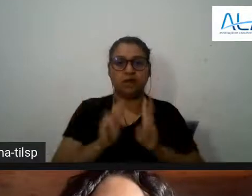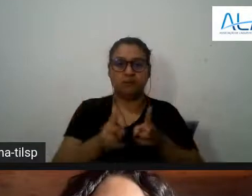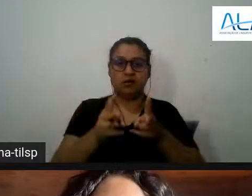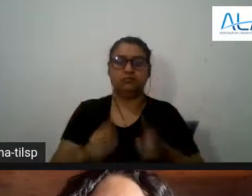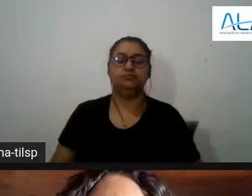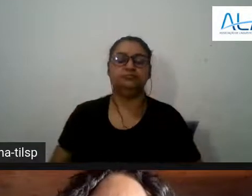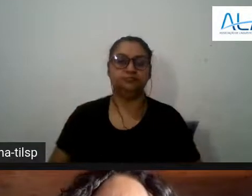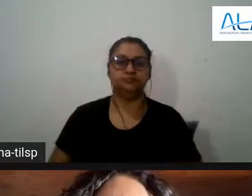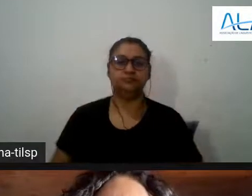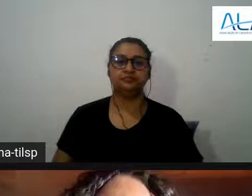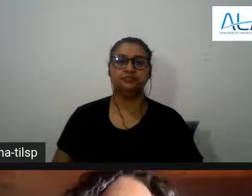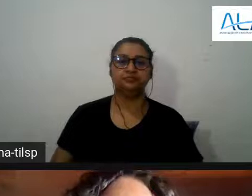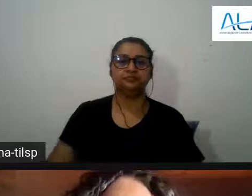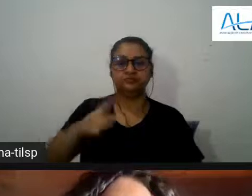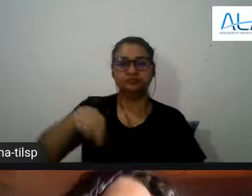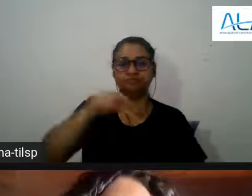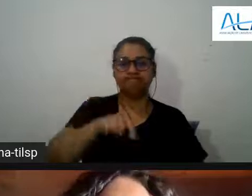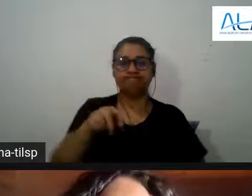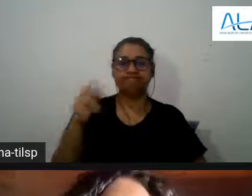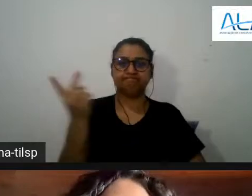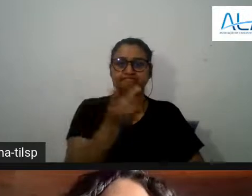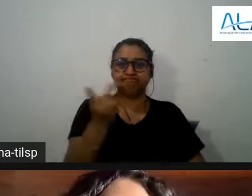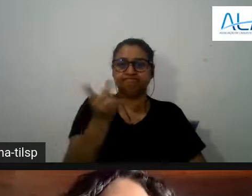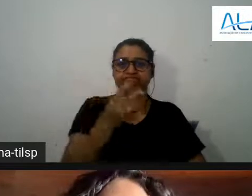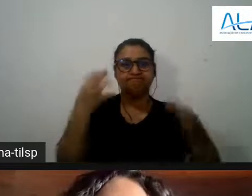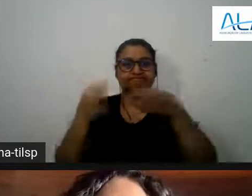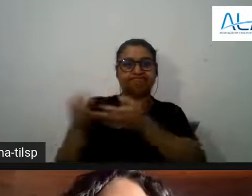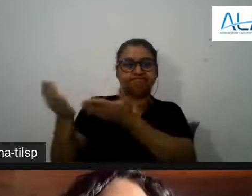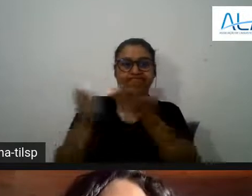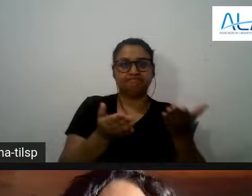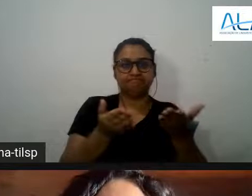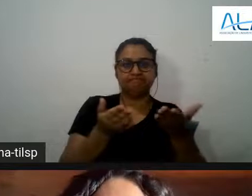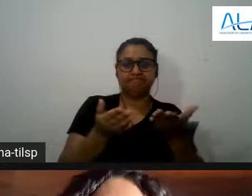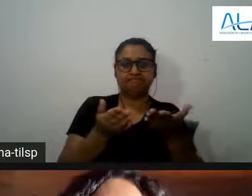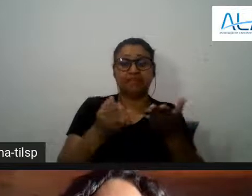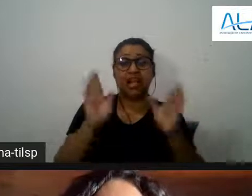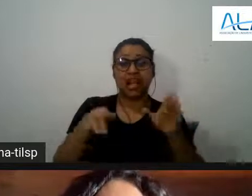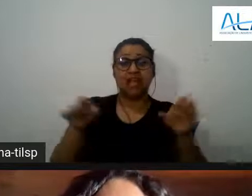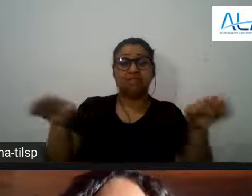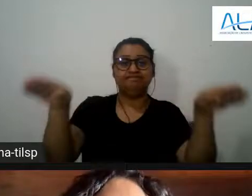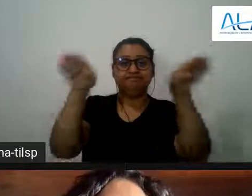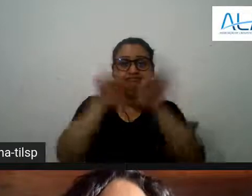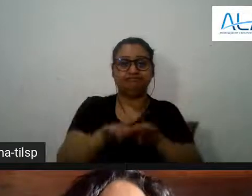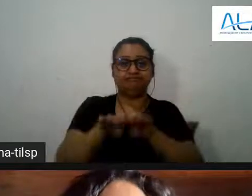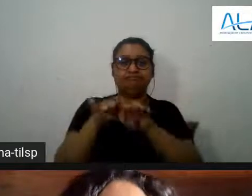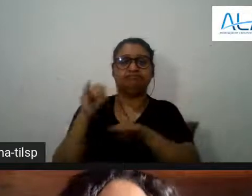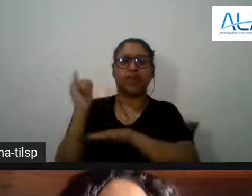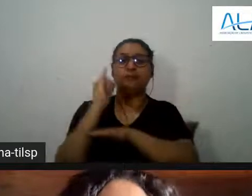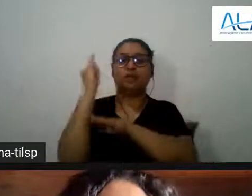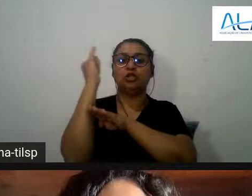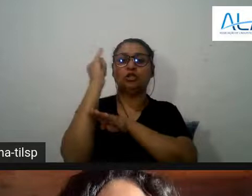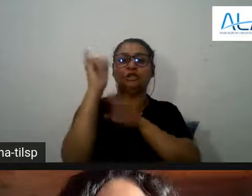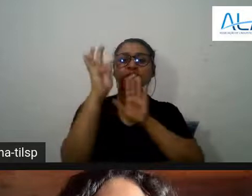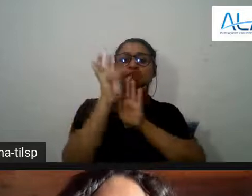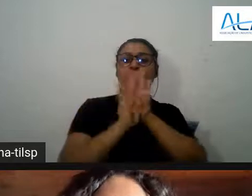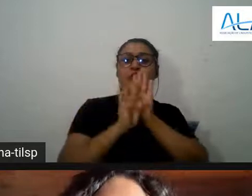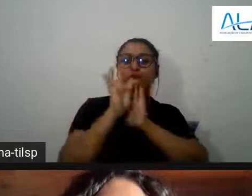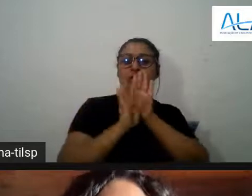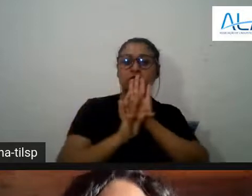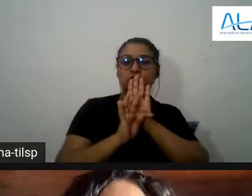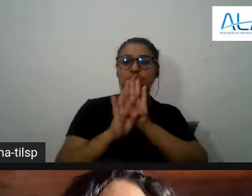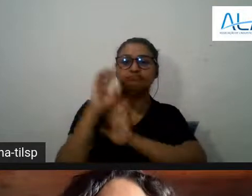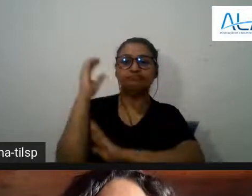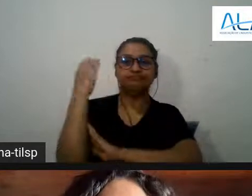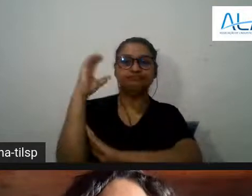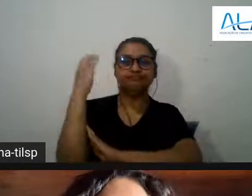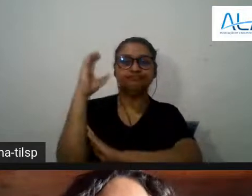e vocês duas finalizam trazendo a importância do texto de divulgação científica para a